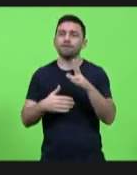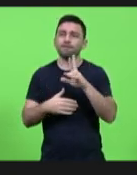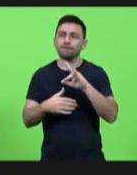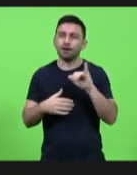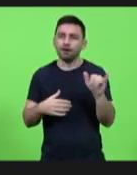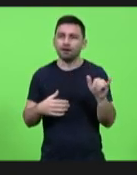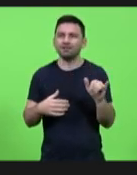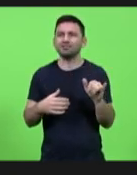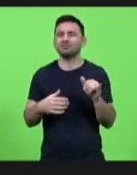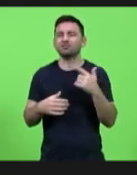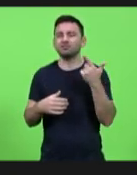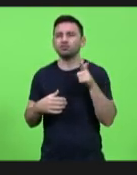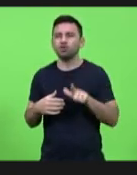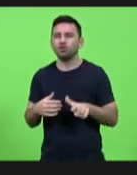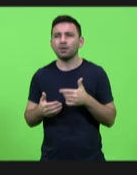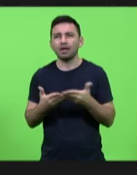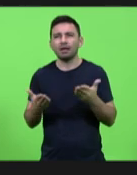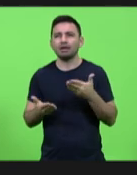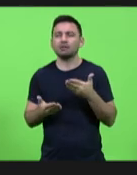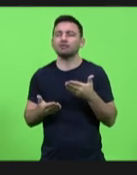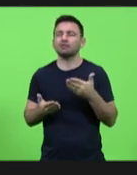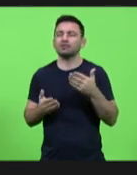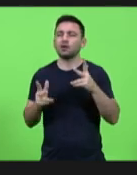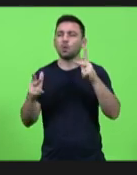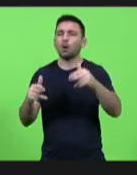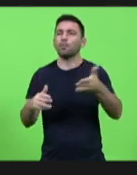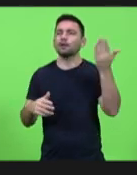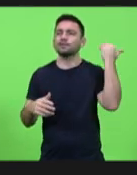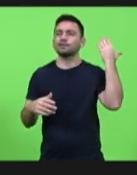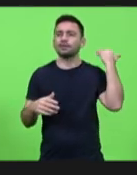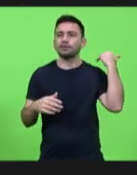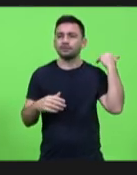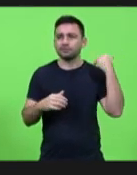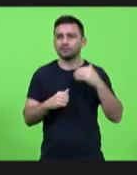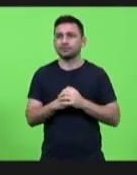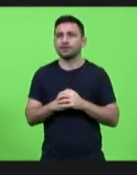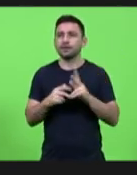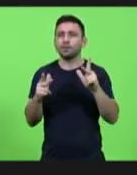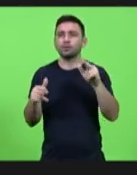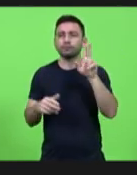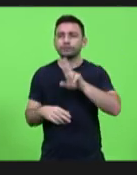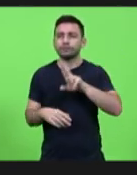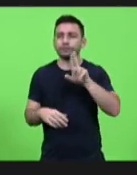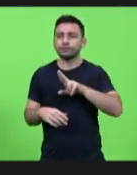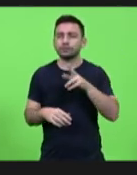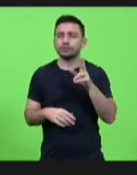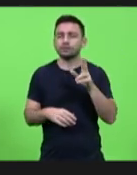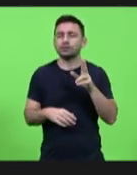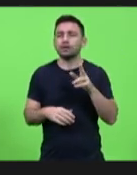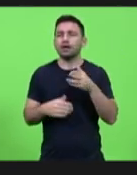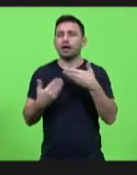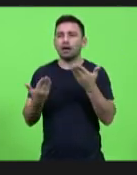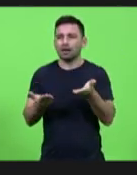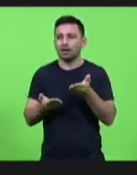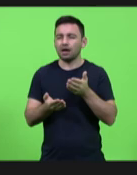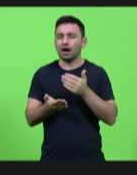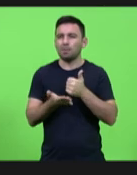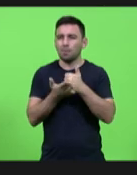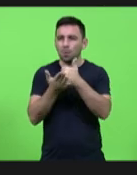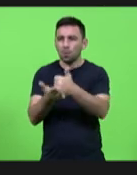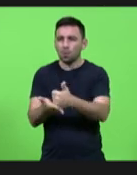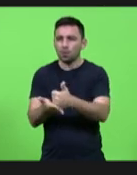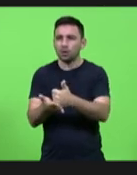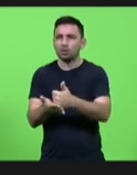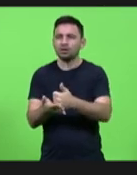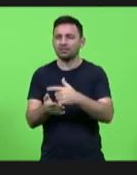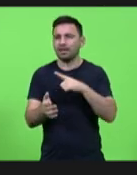pontualidade do assistencialismo naquele processo antigo como foi o auxílio emergencial passado diretamente pelo cartão cidadão com